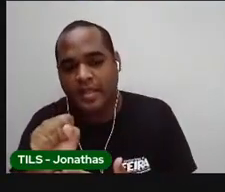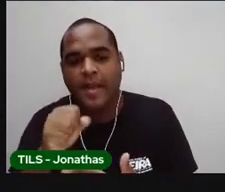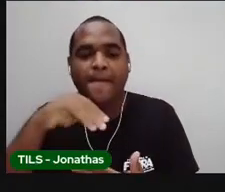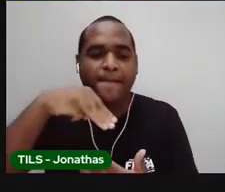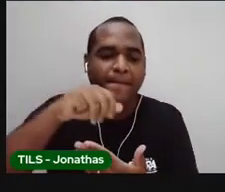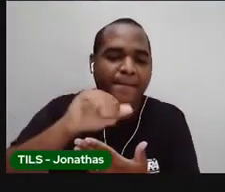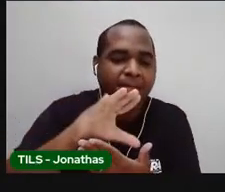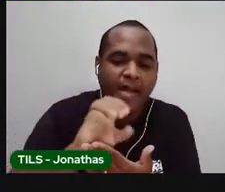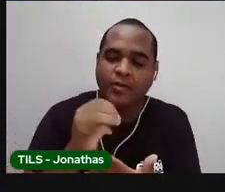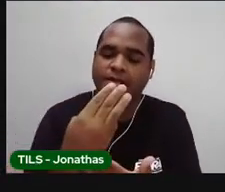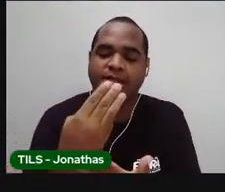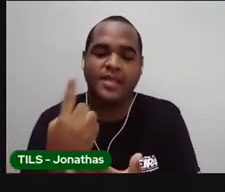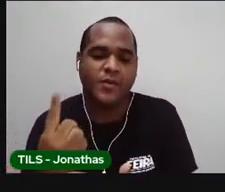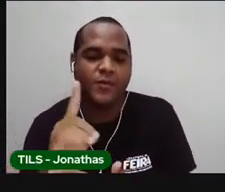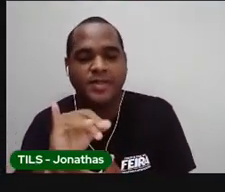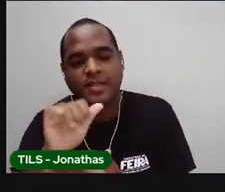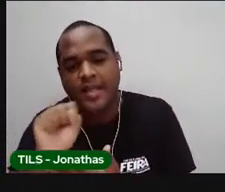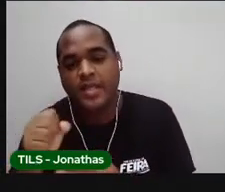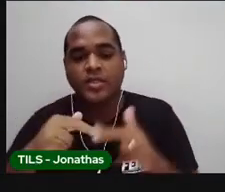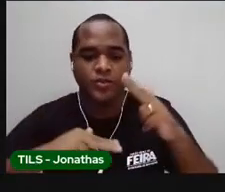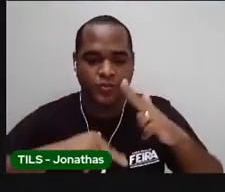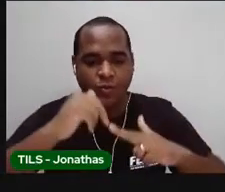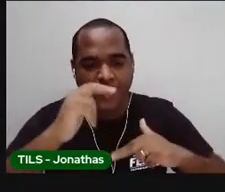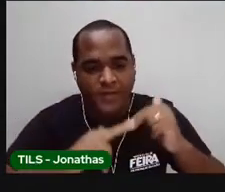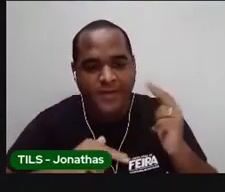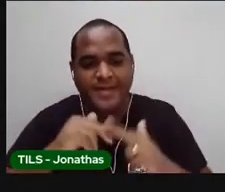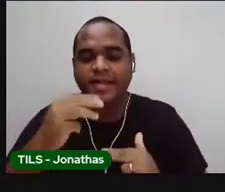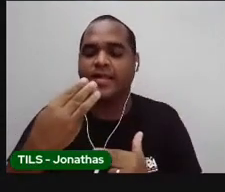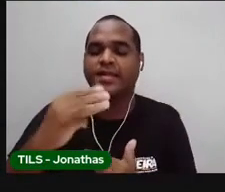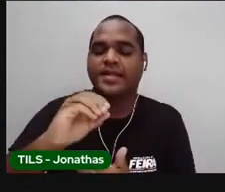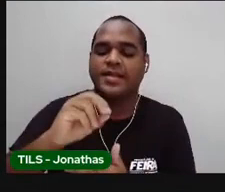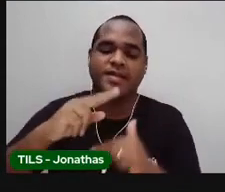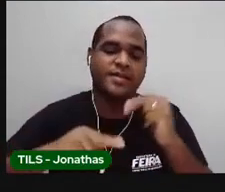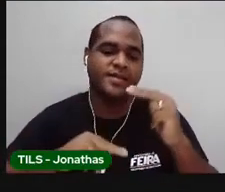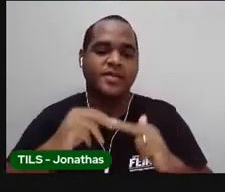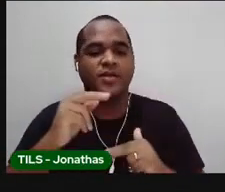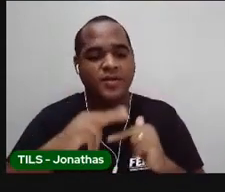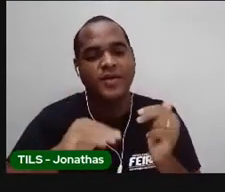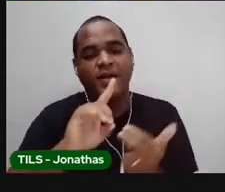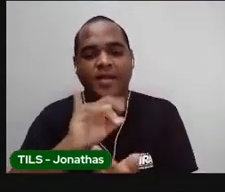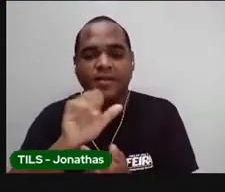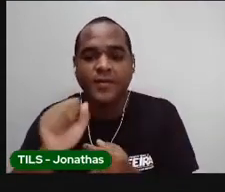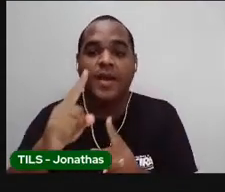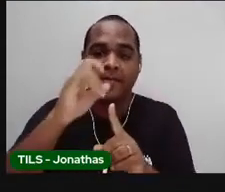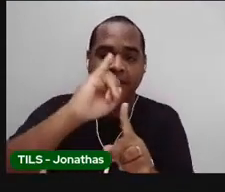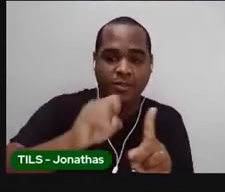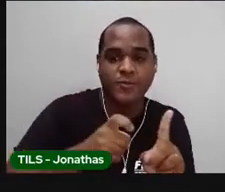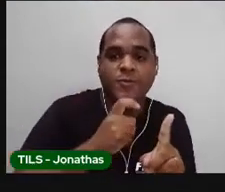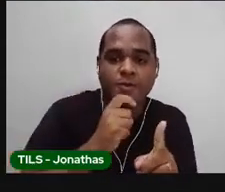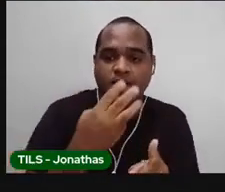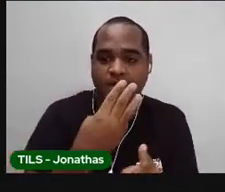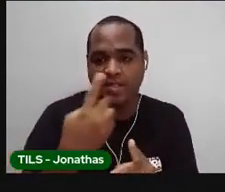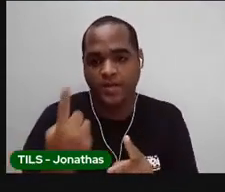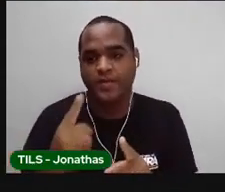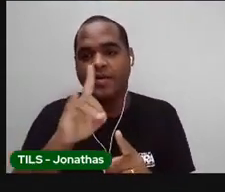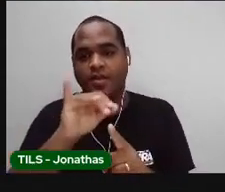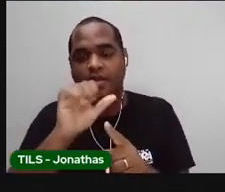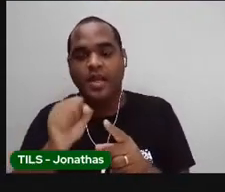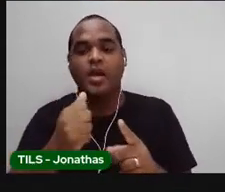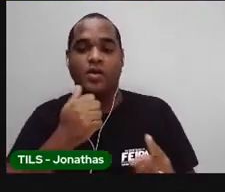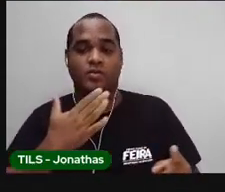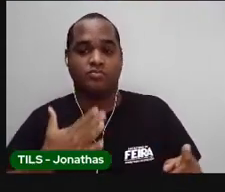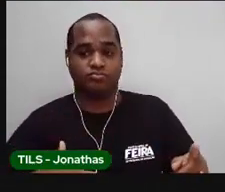Maio, 31 dias. Junho, 30 dias. Julho, 31 dias.